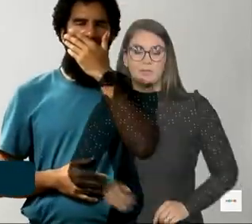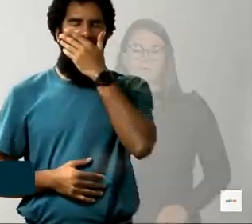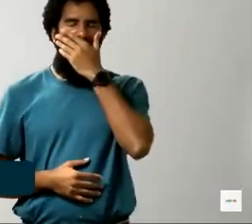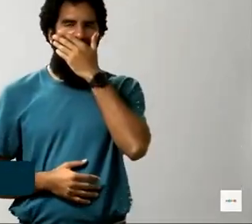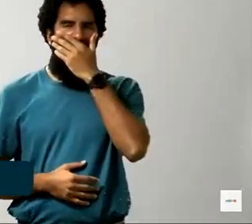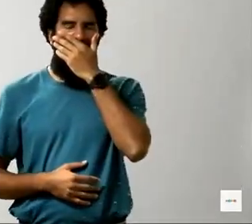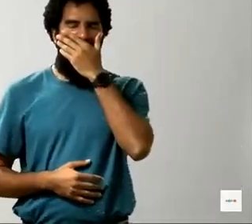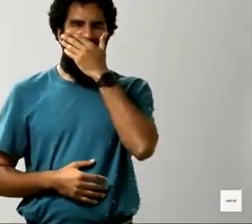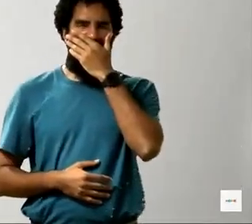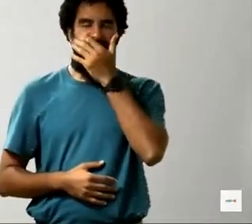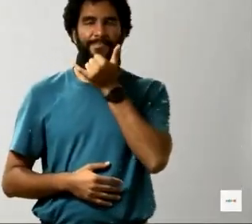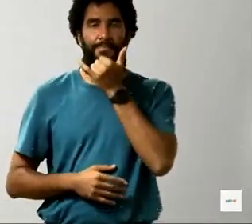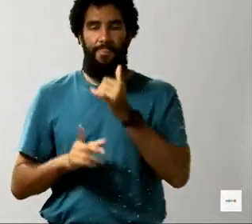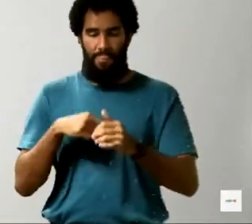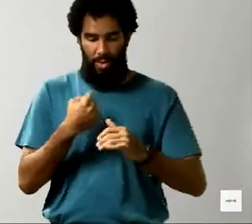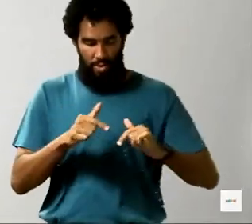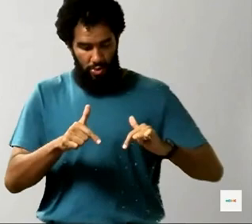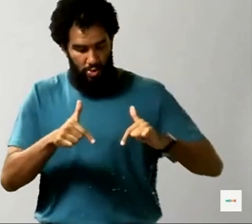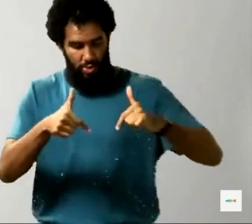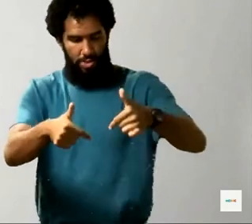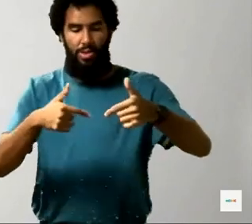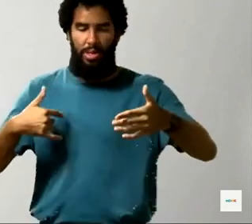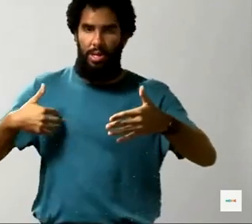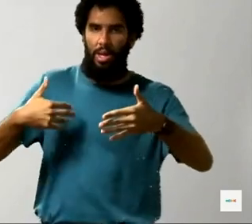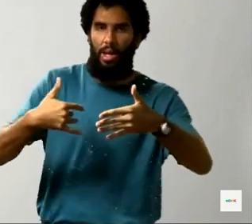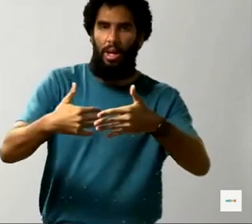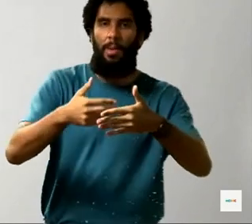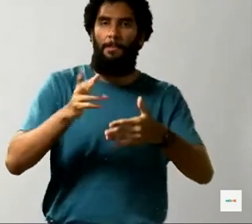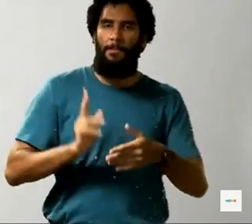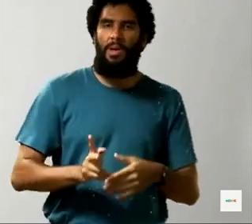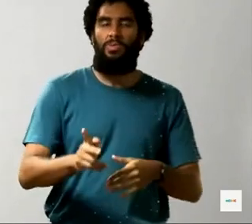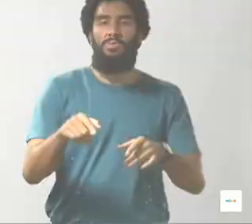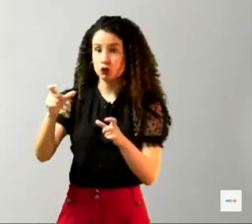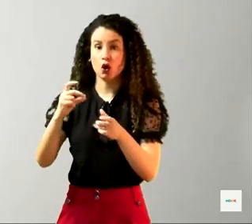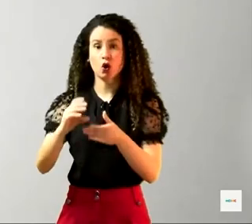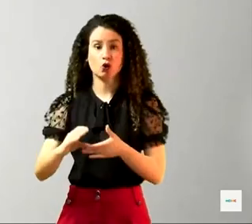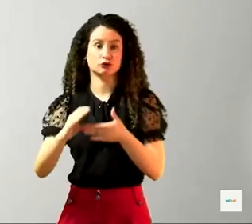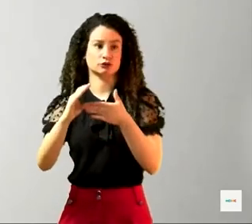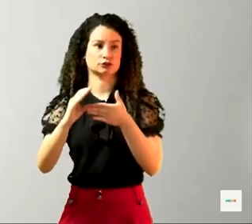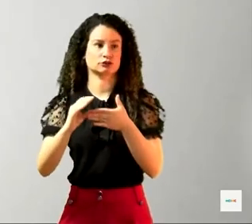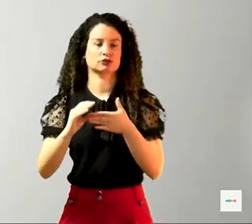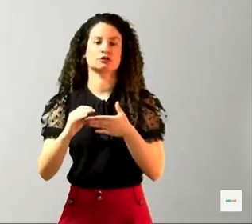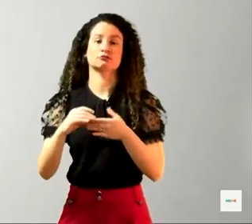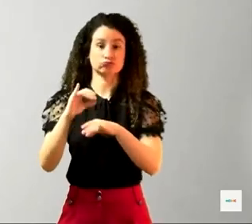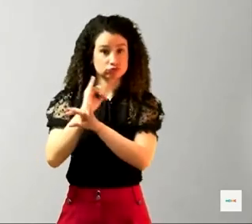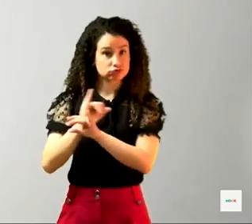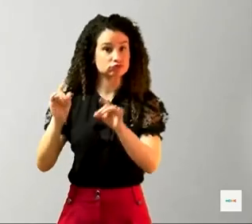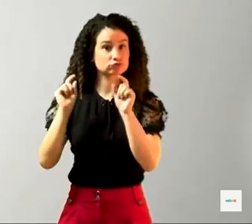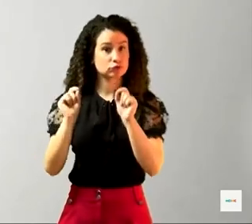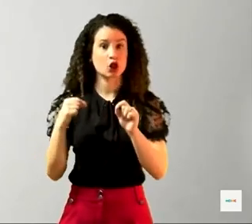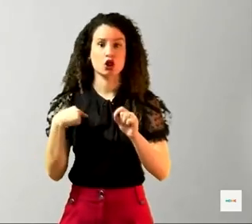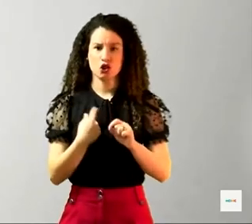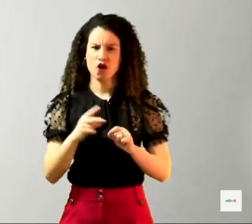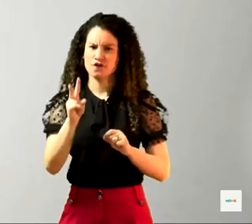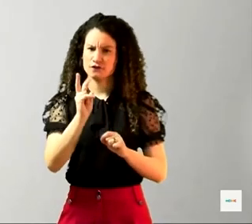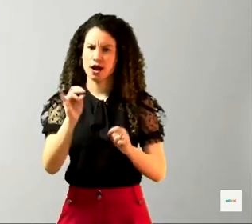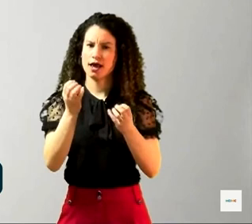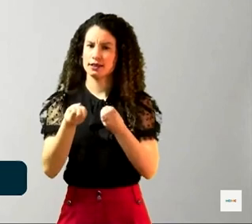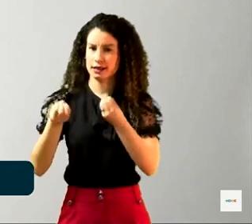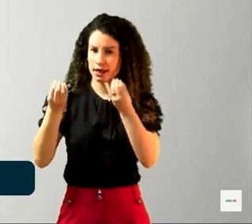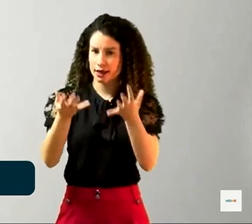até o fim, para que esse sistema não só permaneça, mas quando se fortaleça. Nós vamos entregar